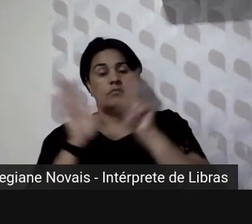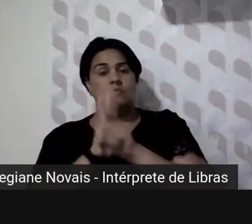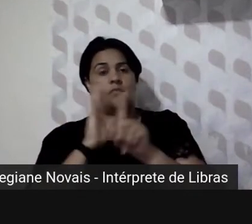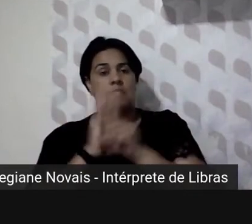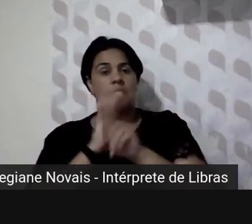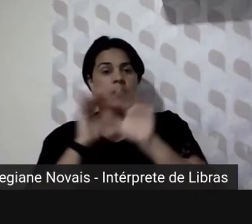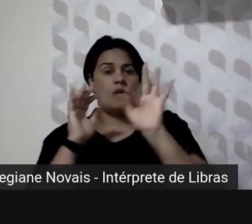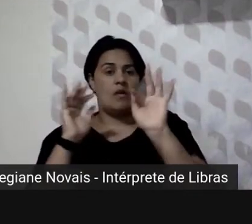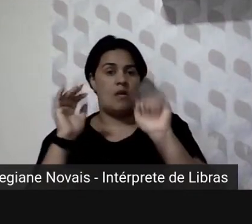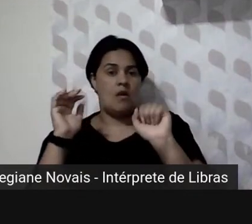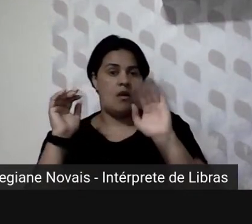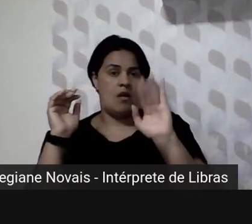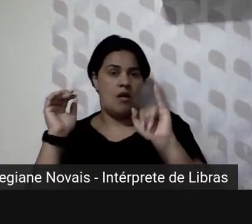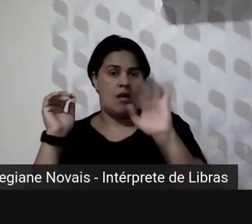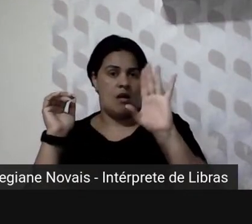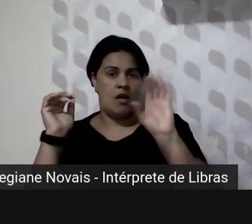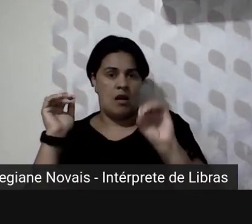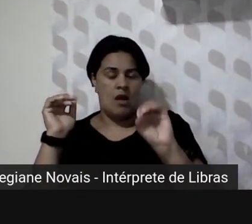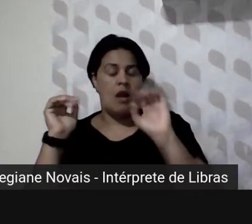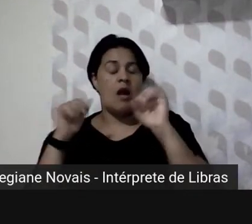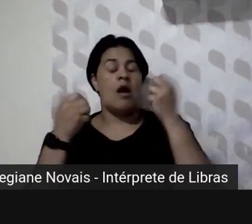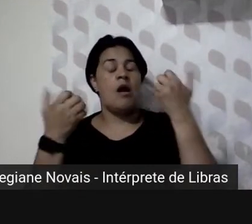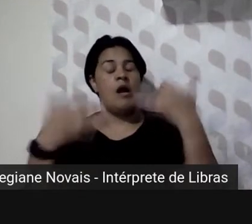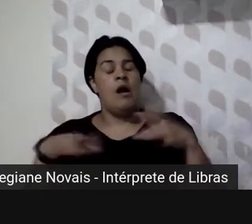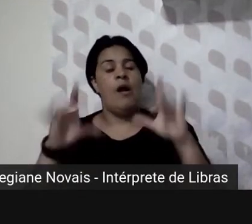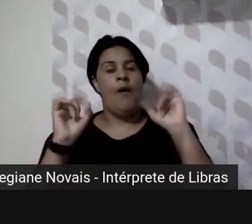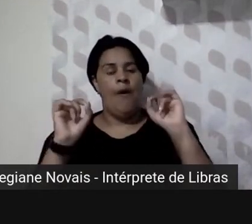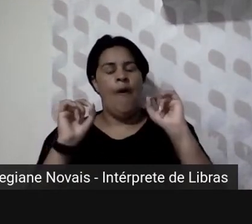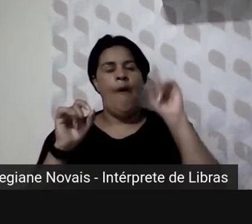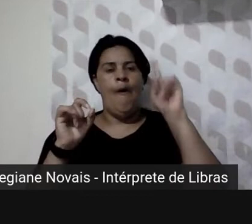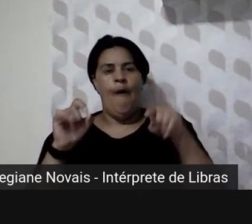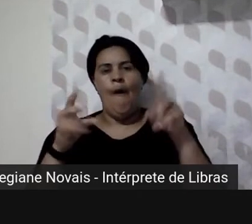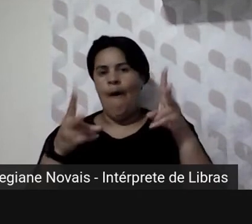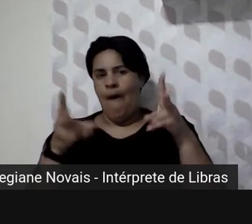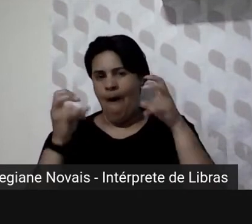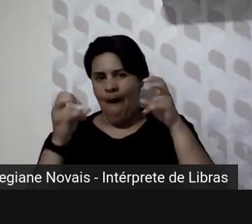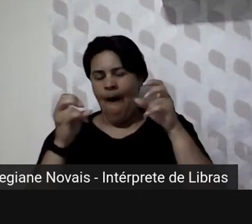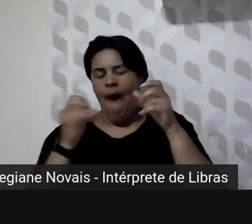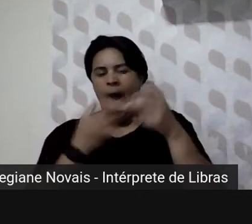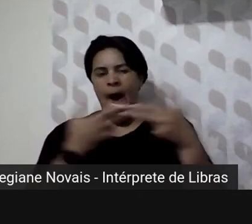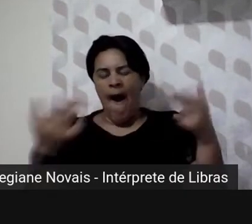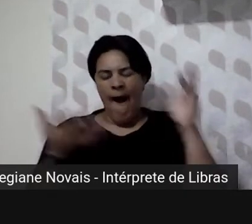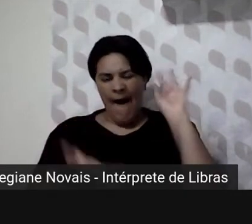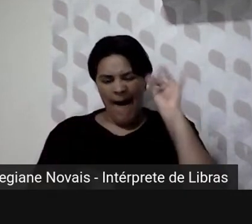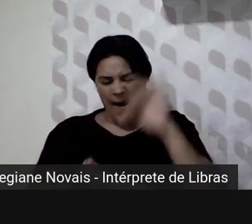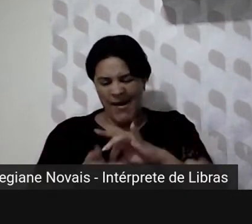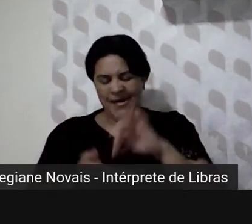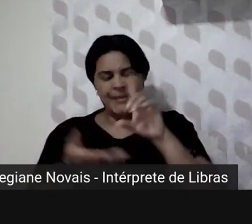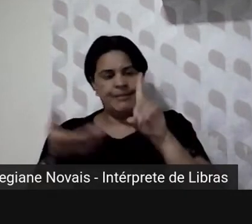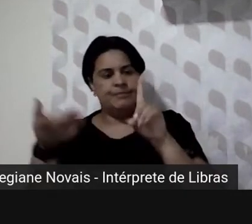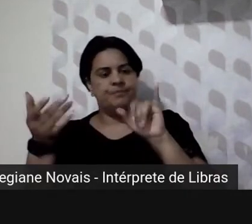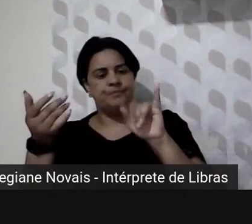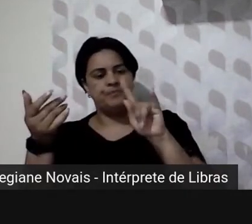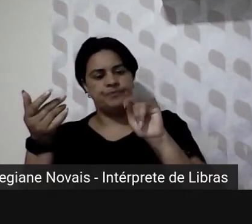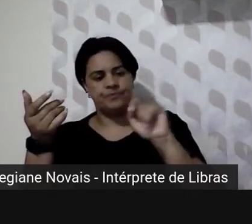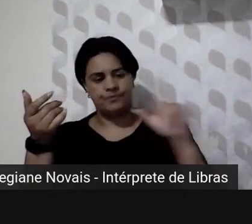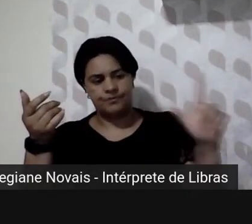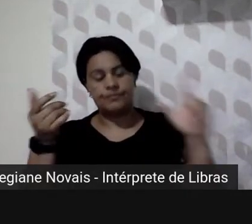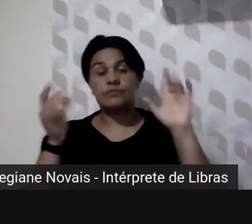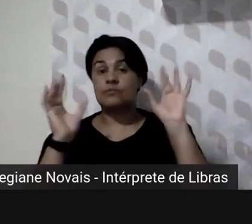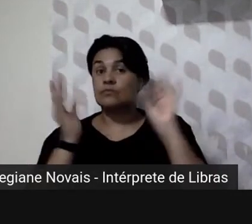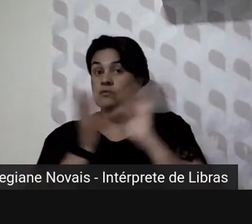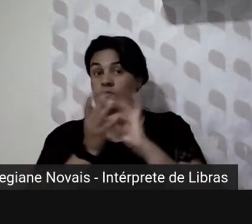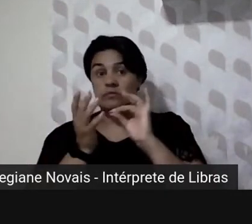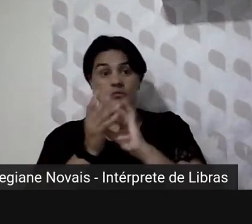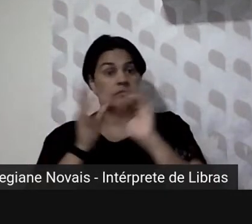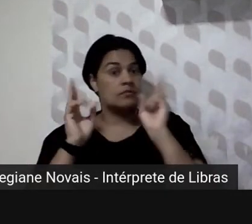com informação que é dissipada não é por exemplo que o acervo físico e acervo digital nem sempre são idênticos como foi um